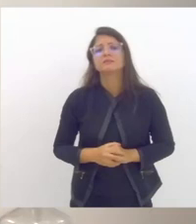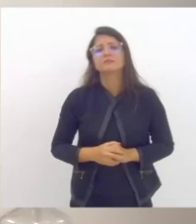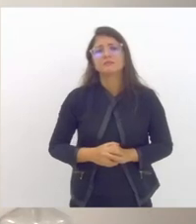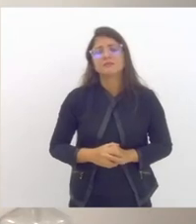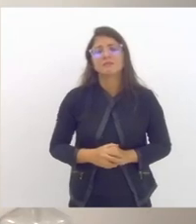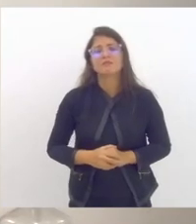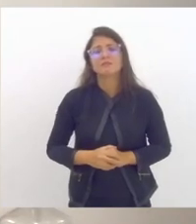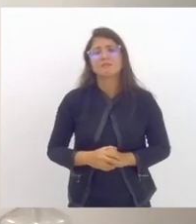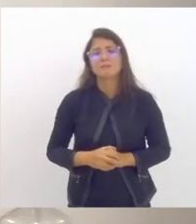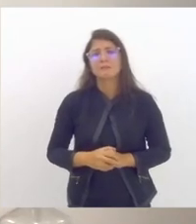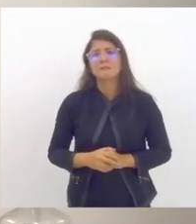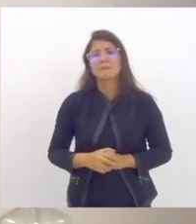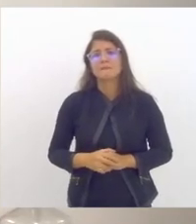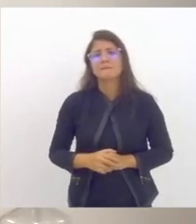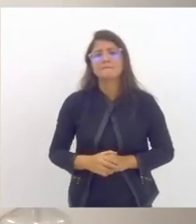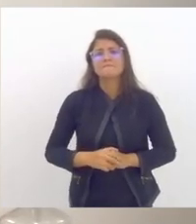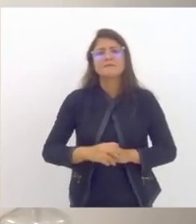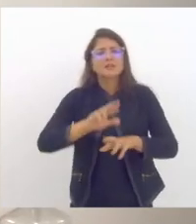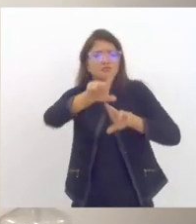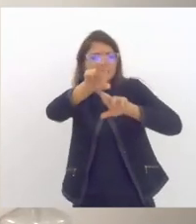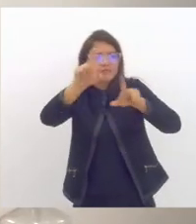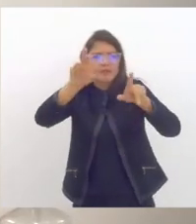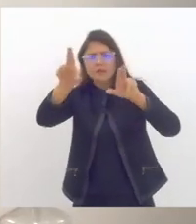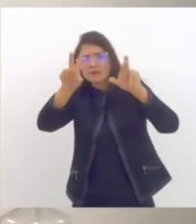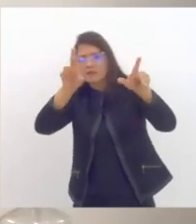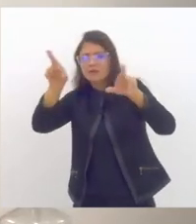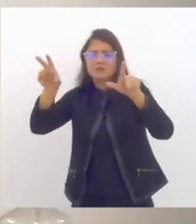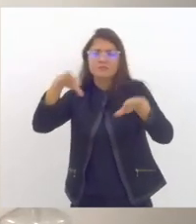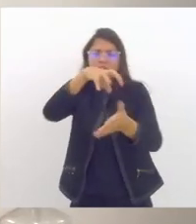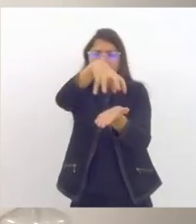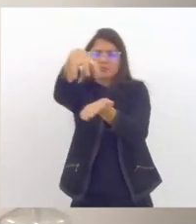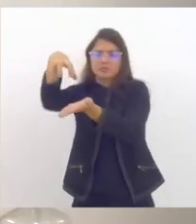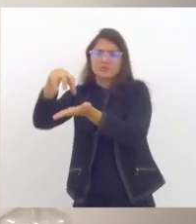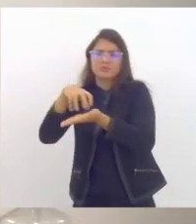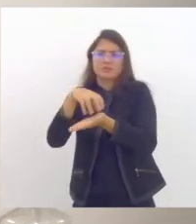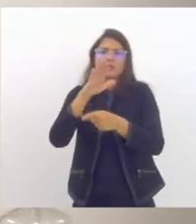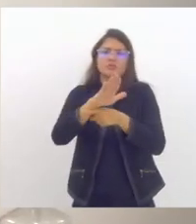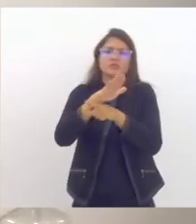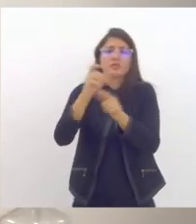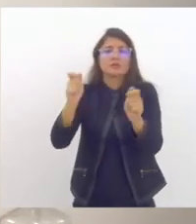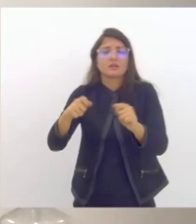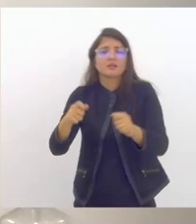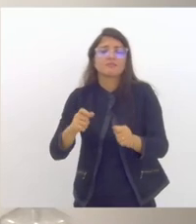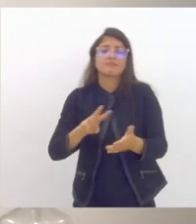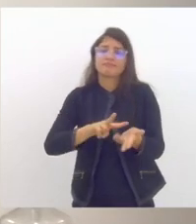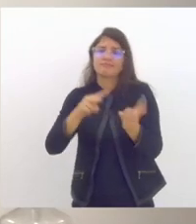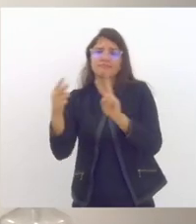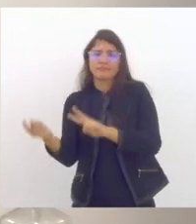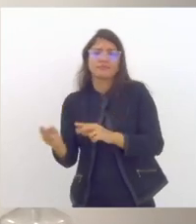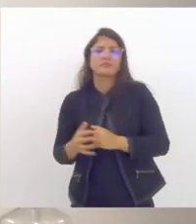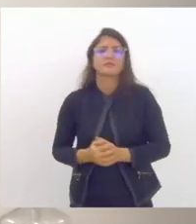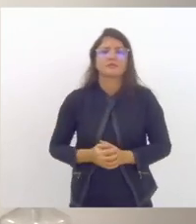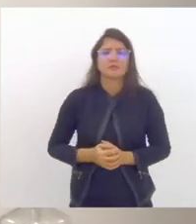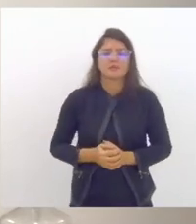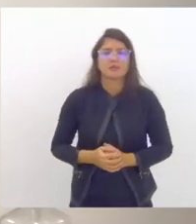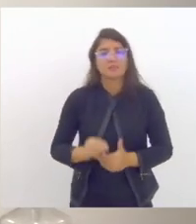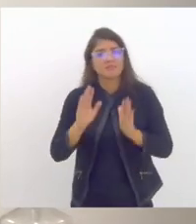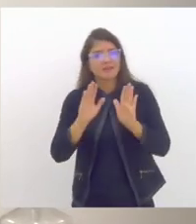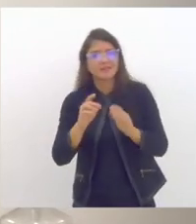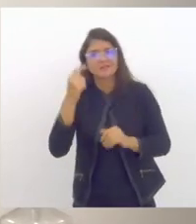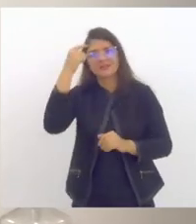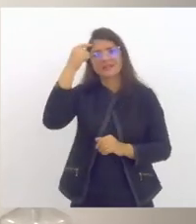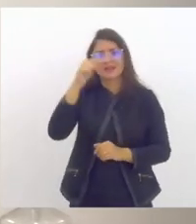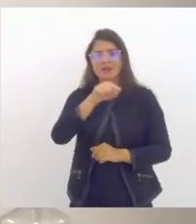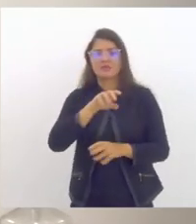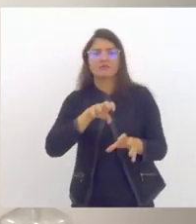entre os diferentes setores do poder público e fazer esse tipo de encaminhamento mas isso não pode ficar na conta só da formação